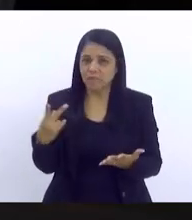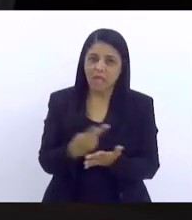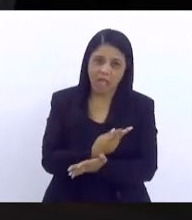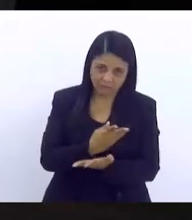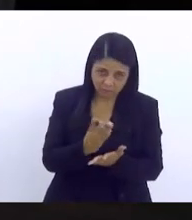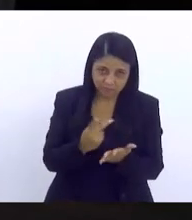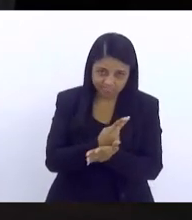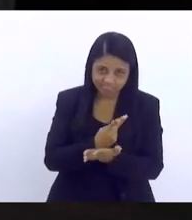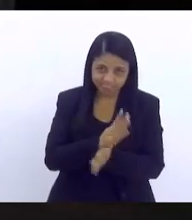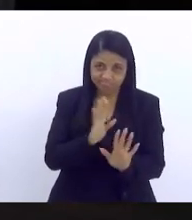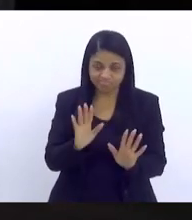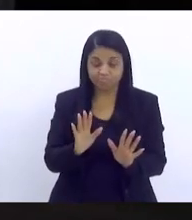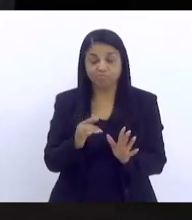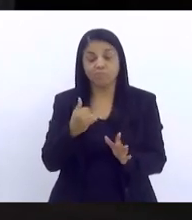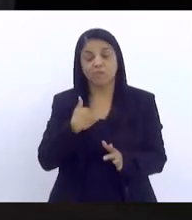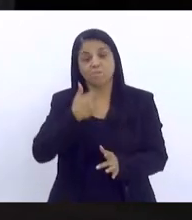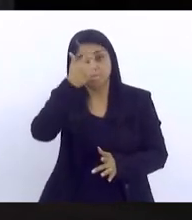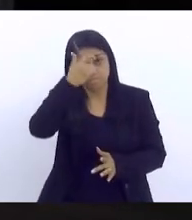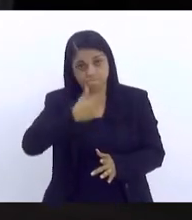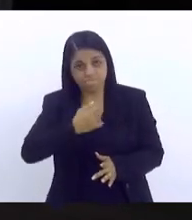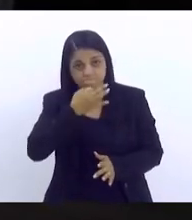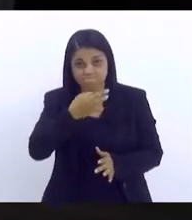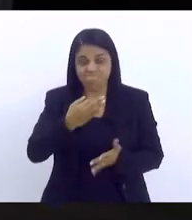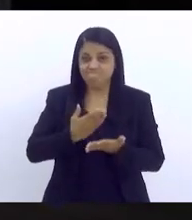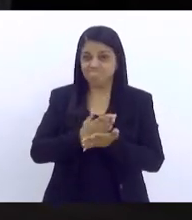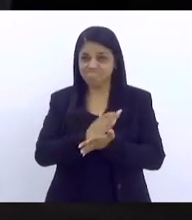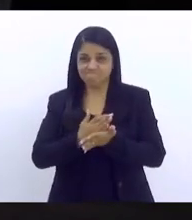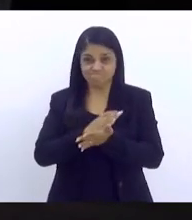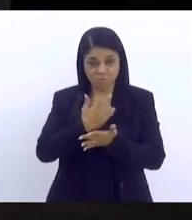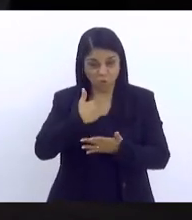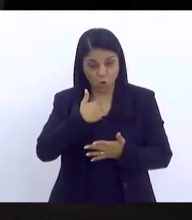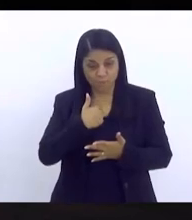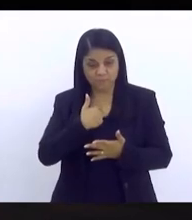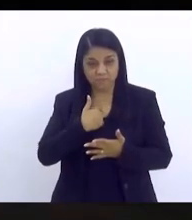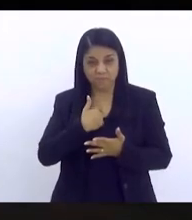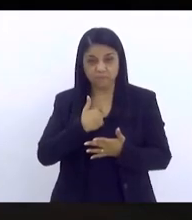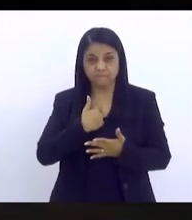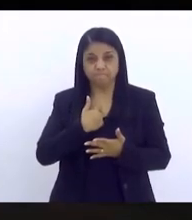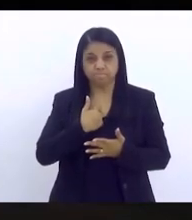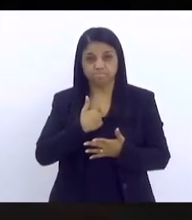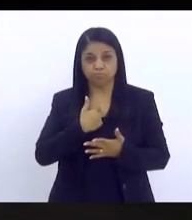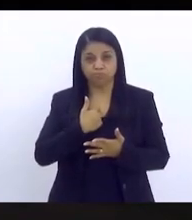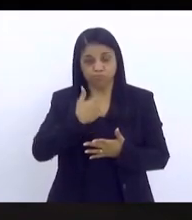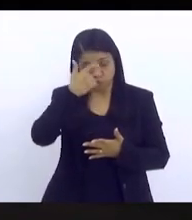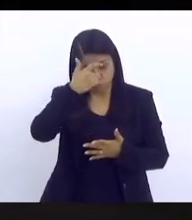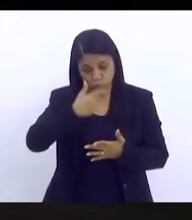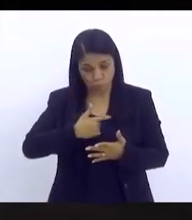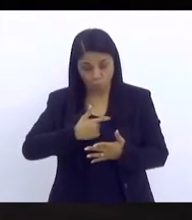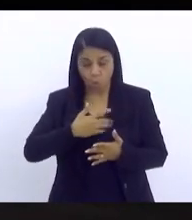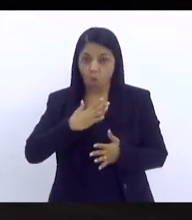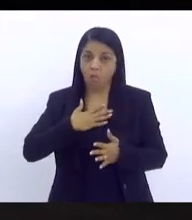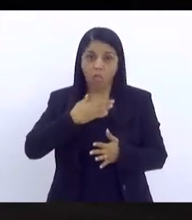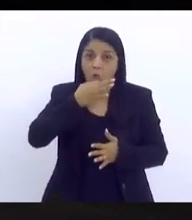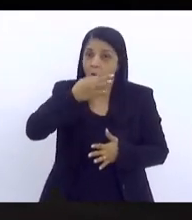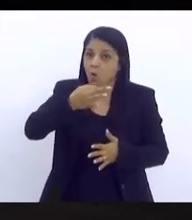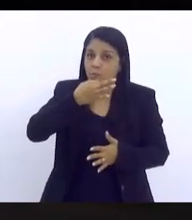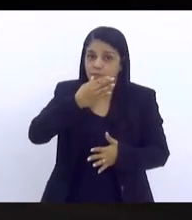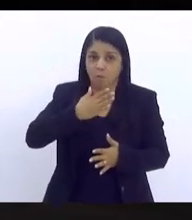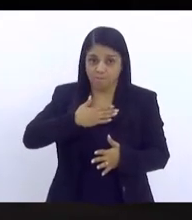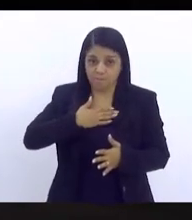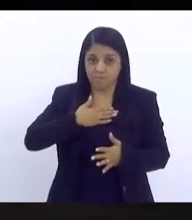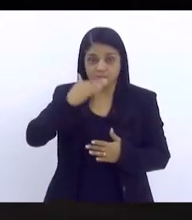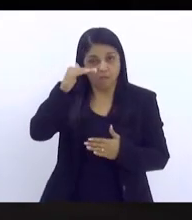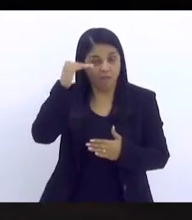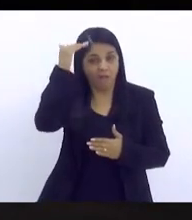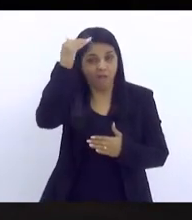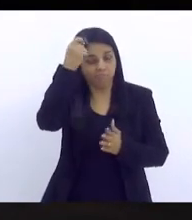E aí, a minha inquietação e provocação, e que não sou eu que estou formulando, tem alguns